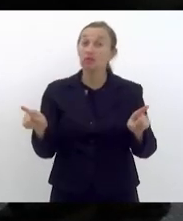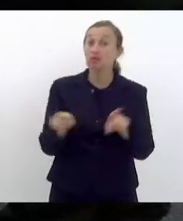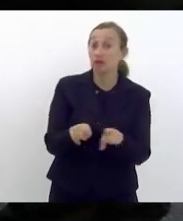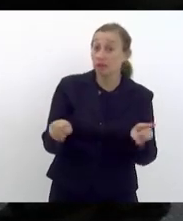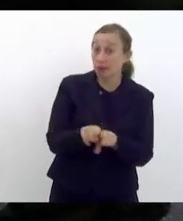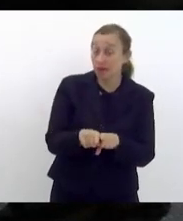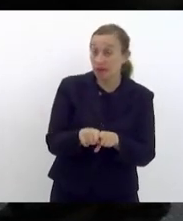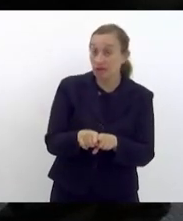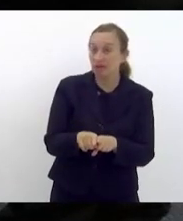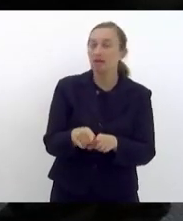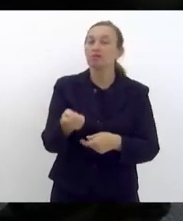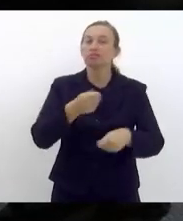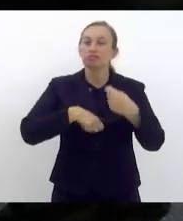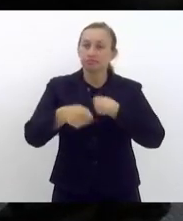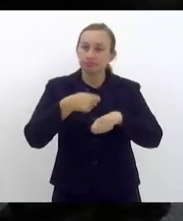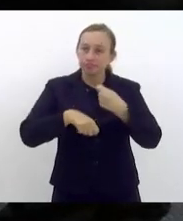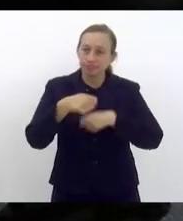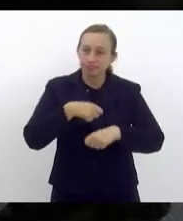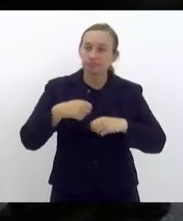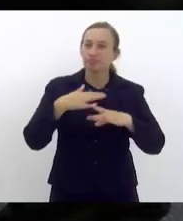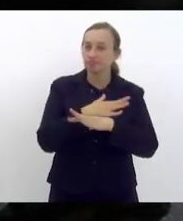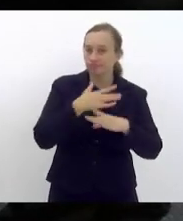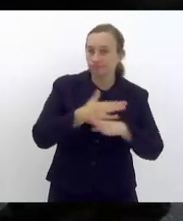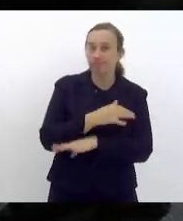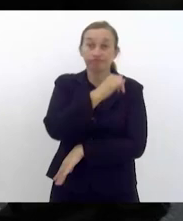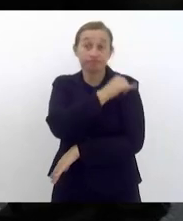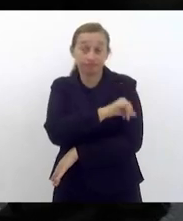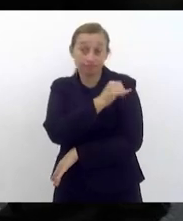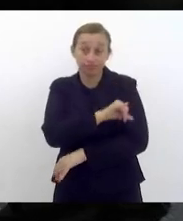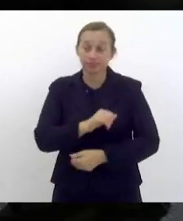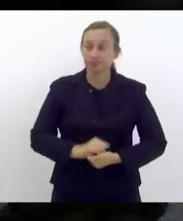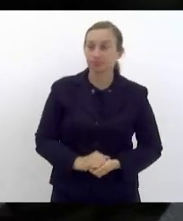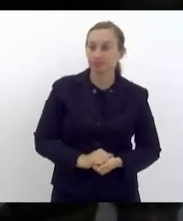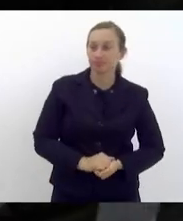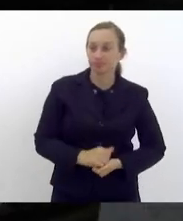para a economia da cidade do Rio de Janeiro.